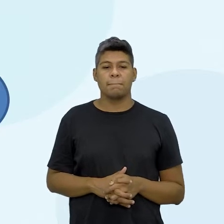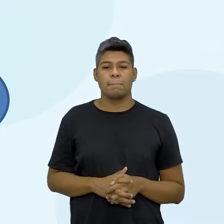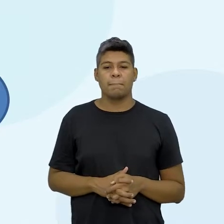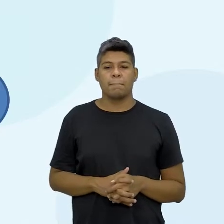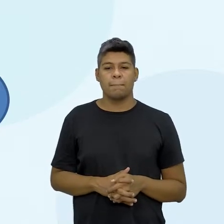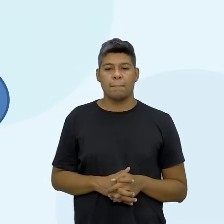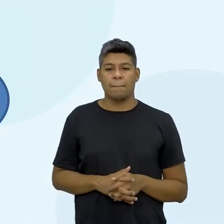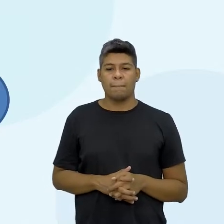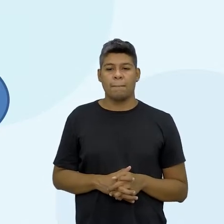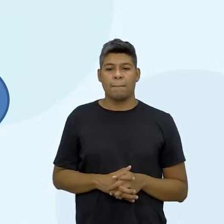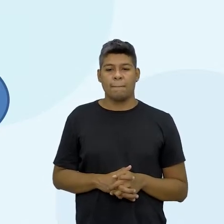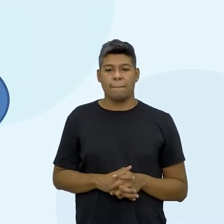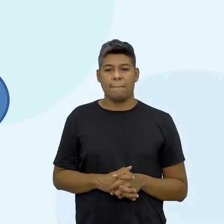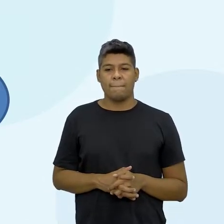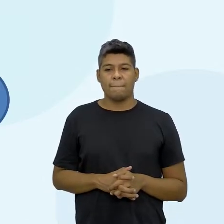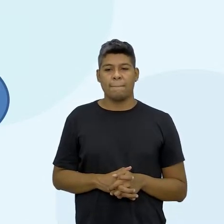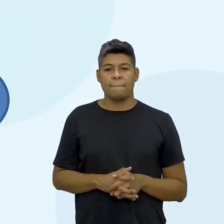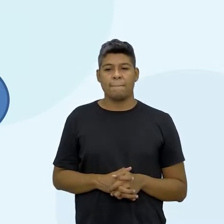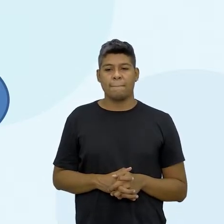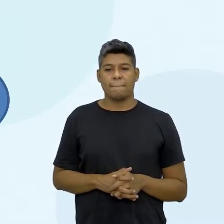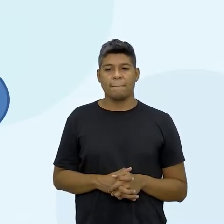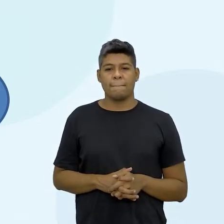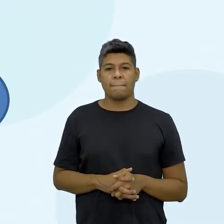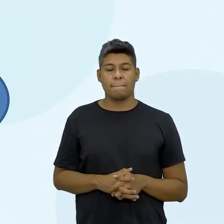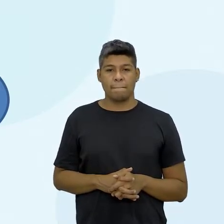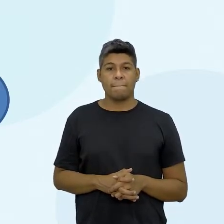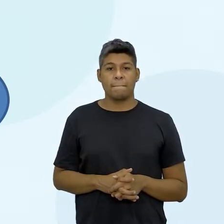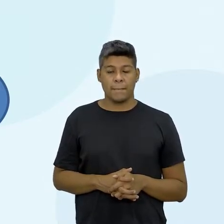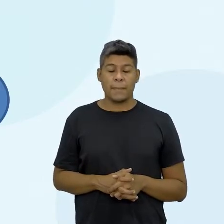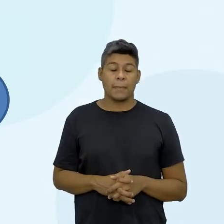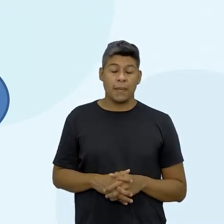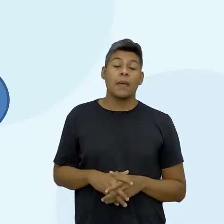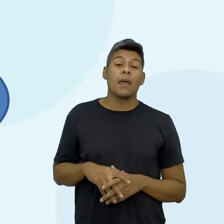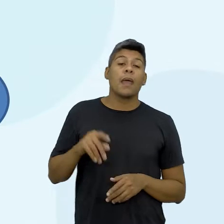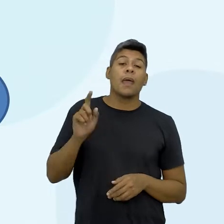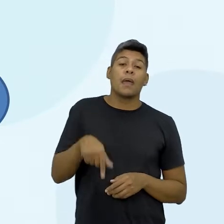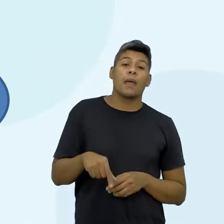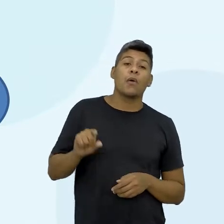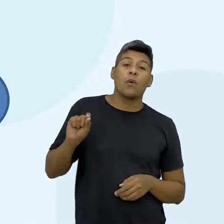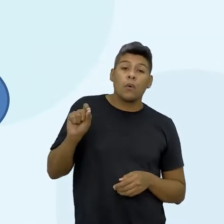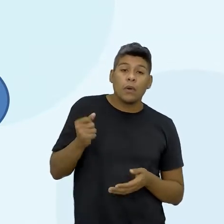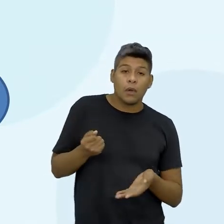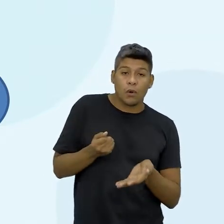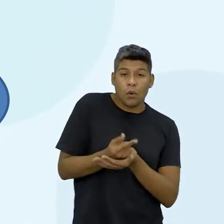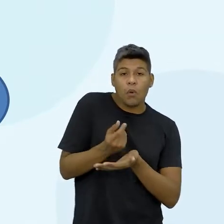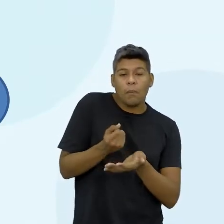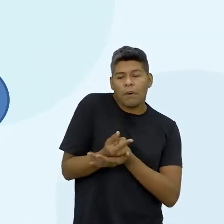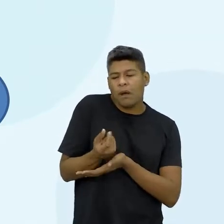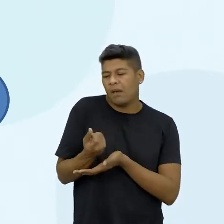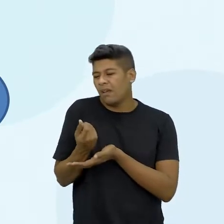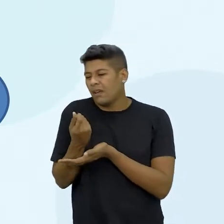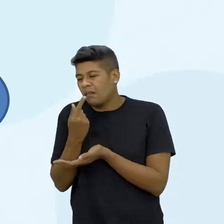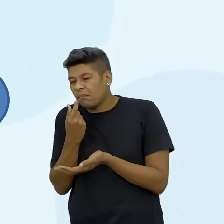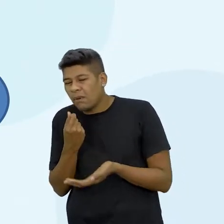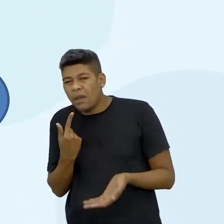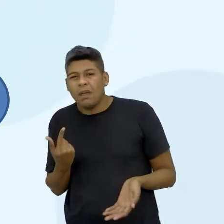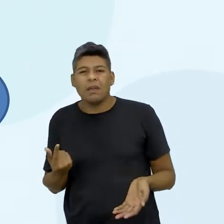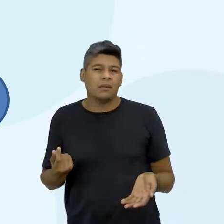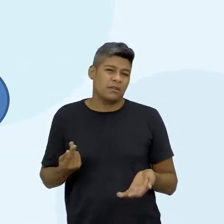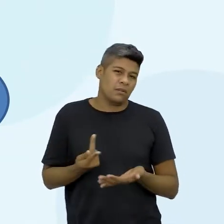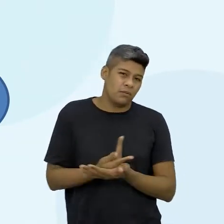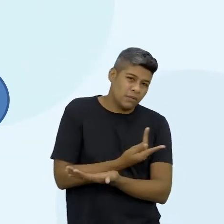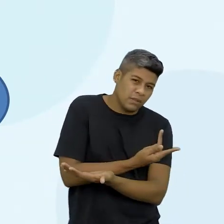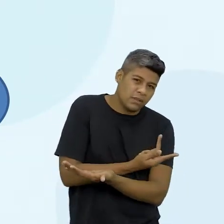Essa reserva de emergência ela serve para a gente comprar ou medicamento se acontecer algo